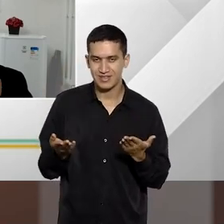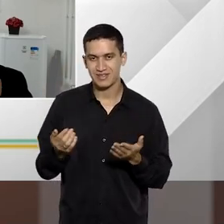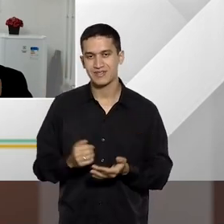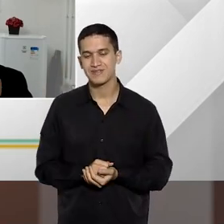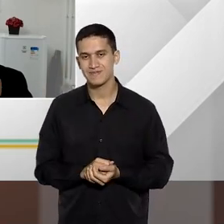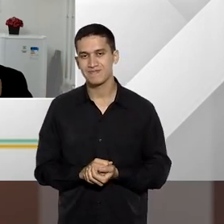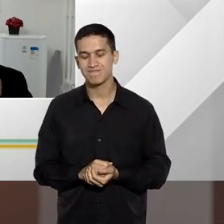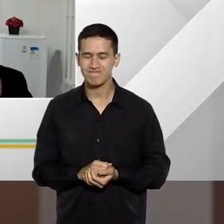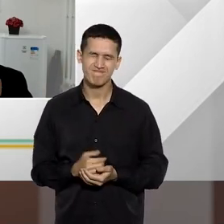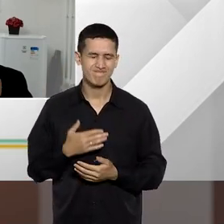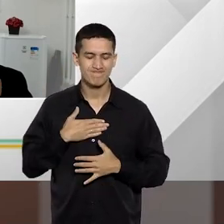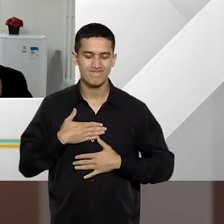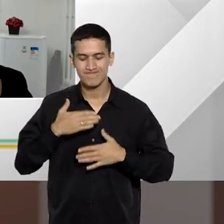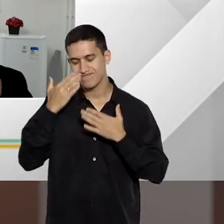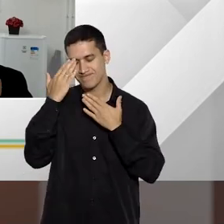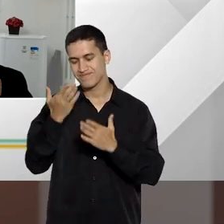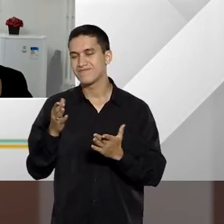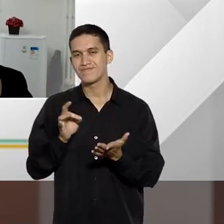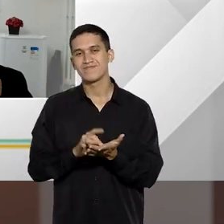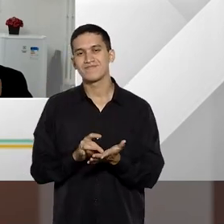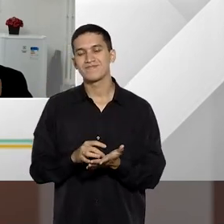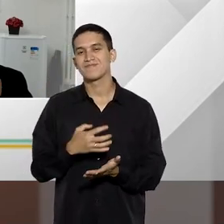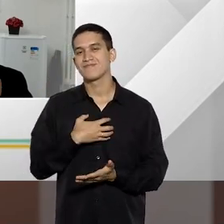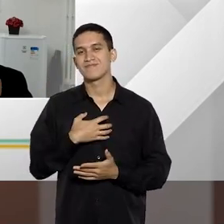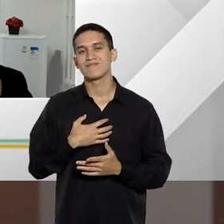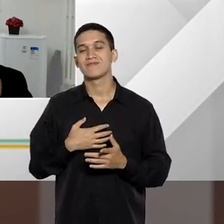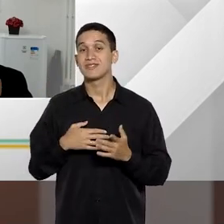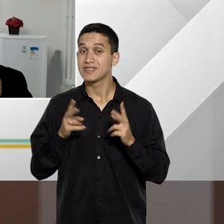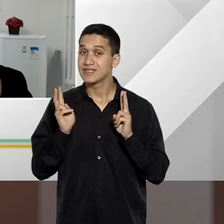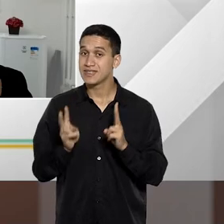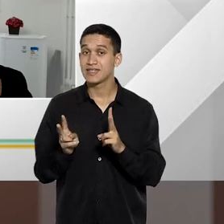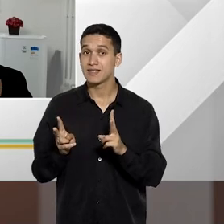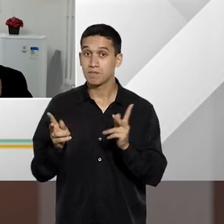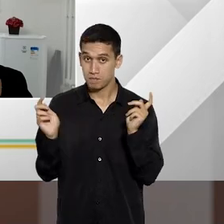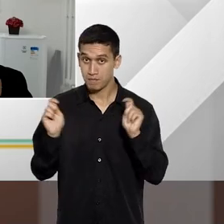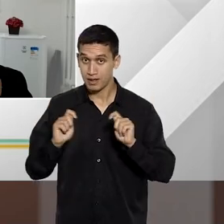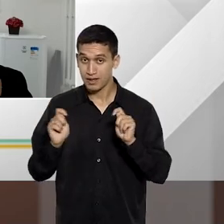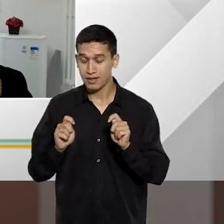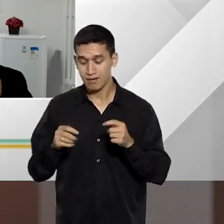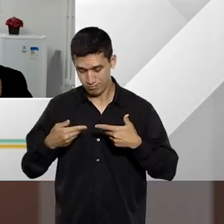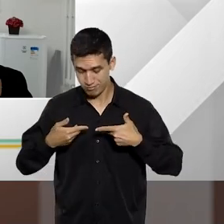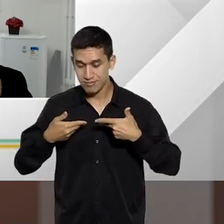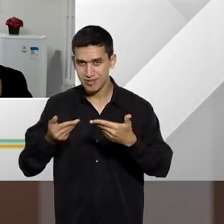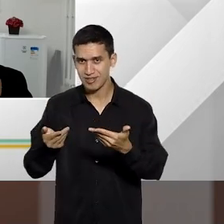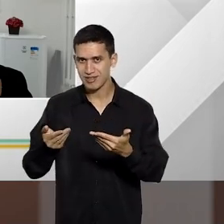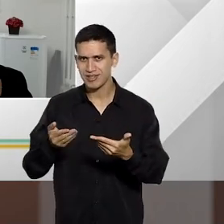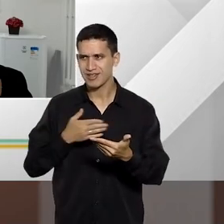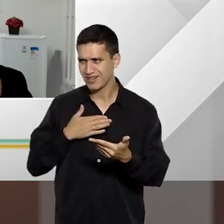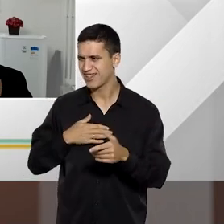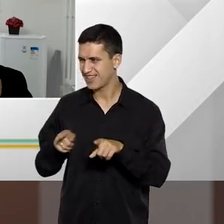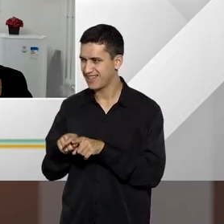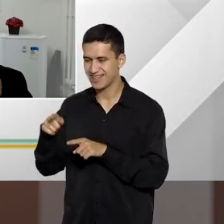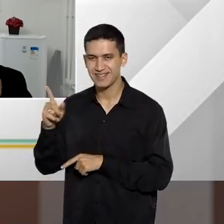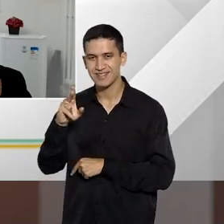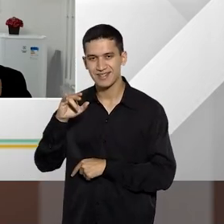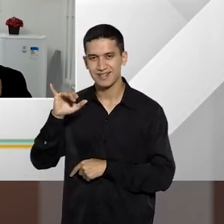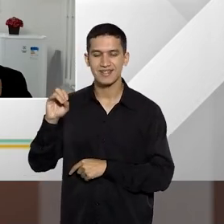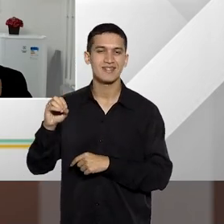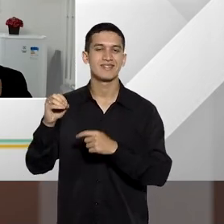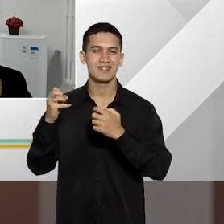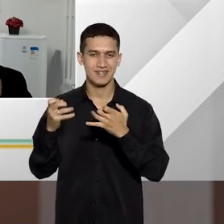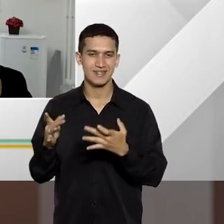Eu agradeço imensamente, Fátima, conte sempre conosco, já estou falando por mim e por Lúcio, né, Lúcio? Nós dois